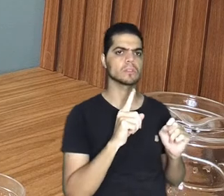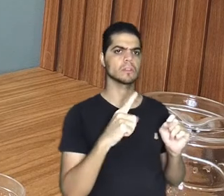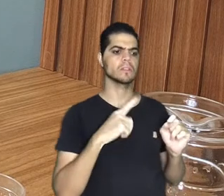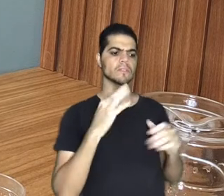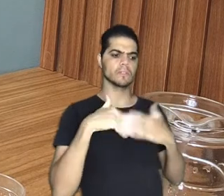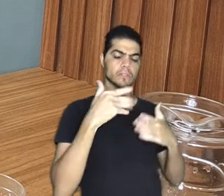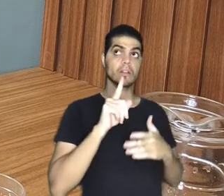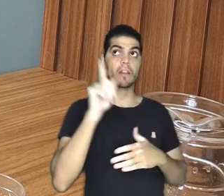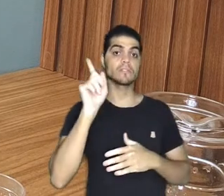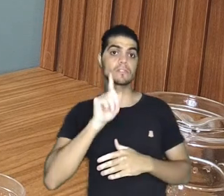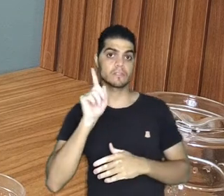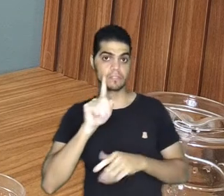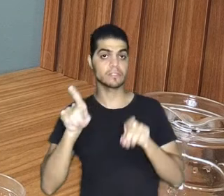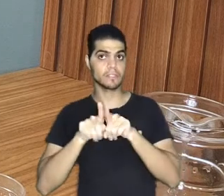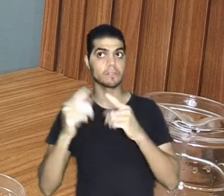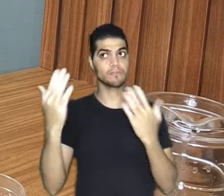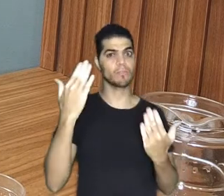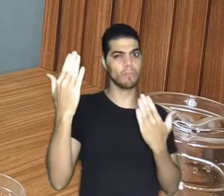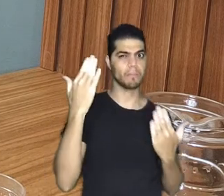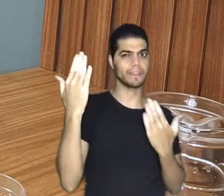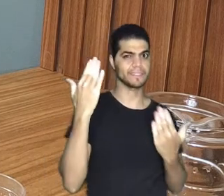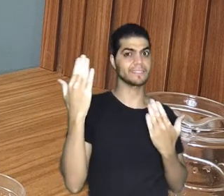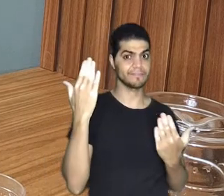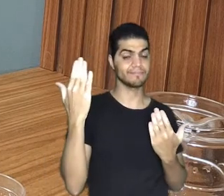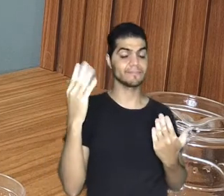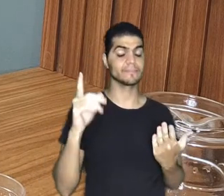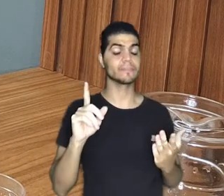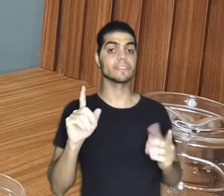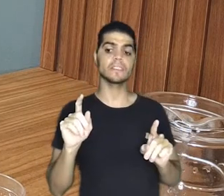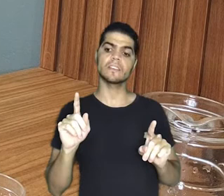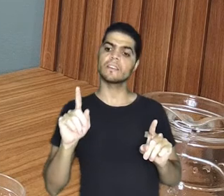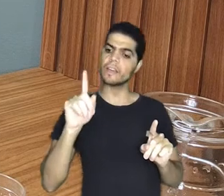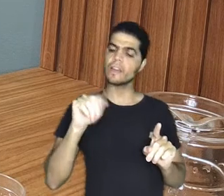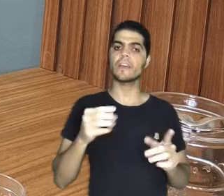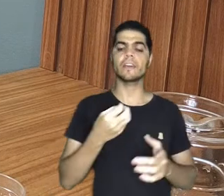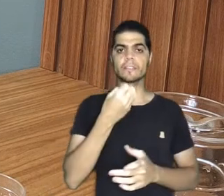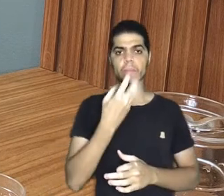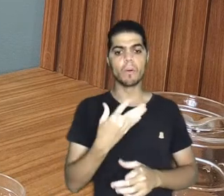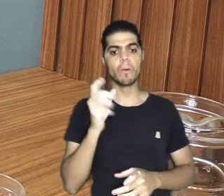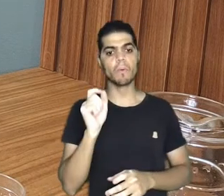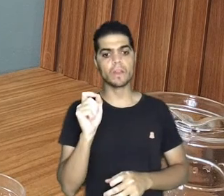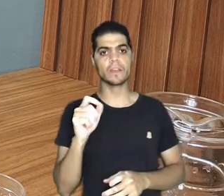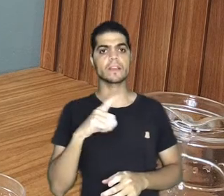aconteceu nos Estados Unidos, detalhe, comparação interessante, é bom, é